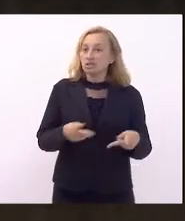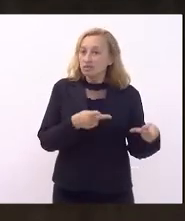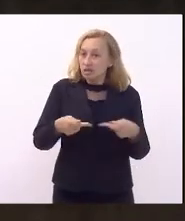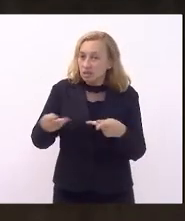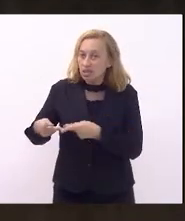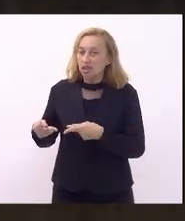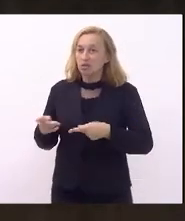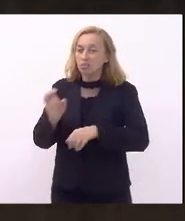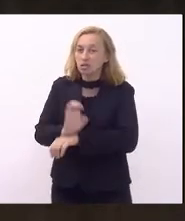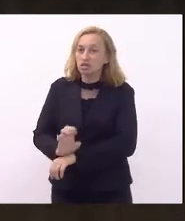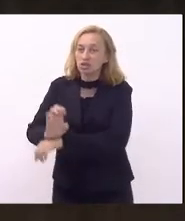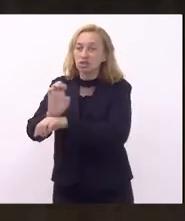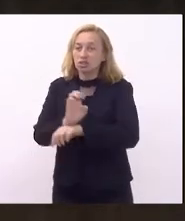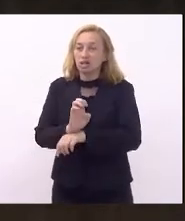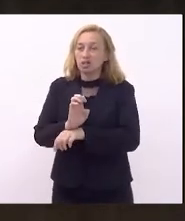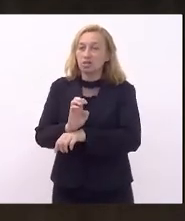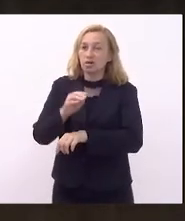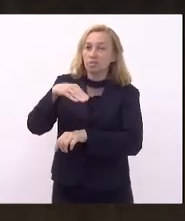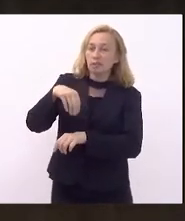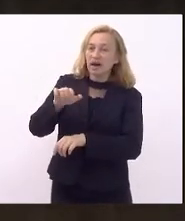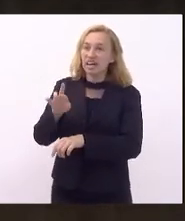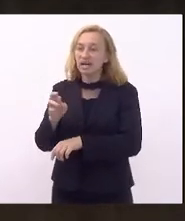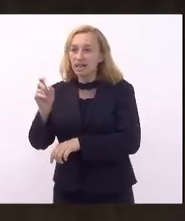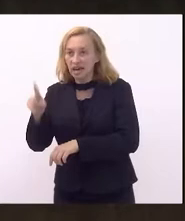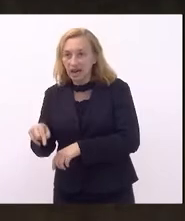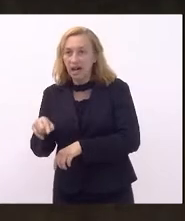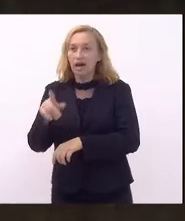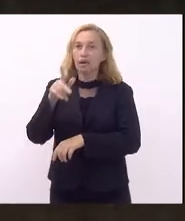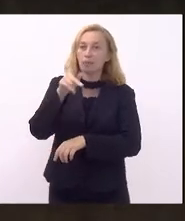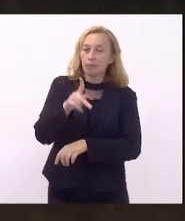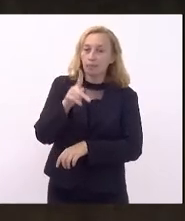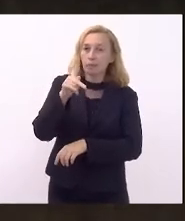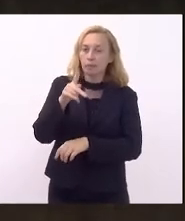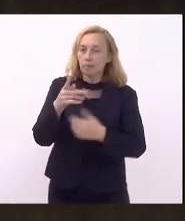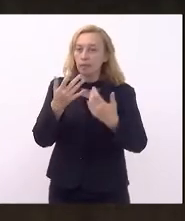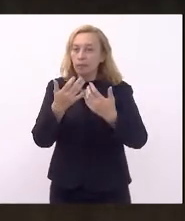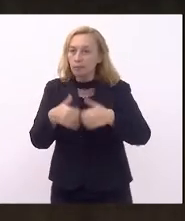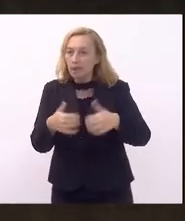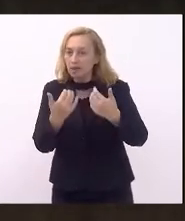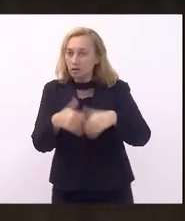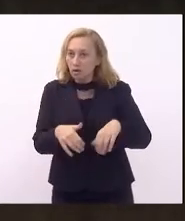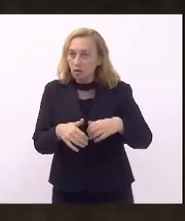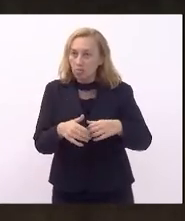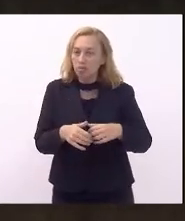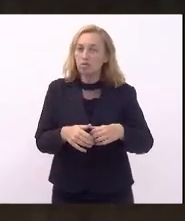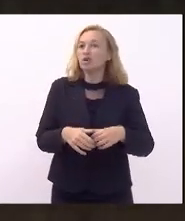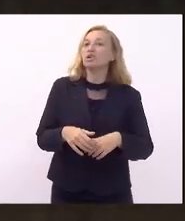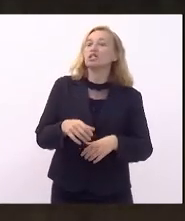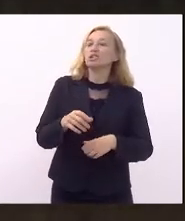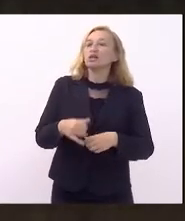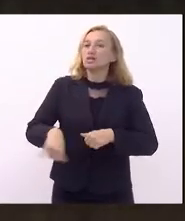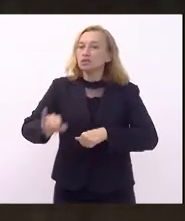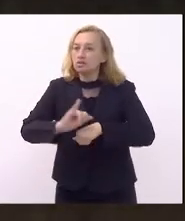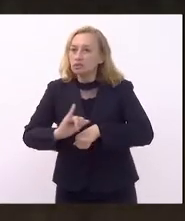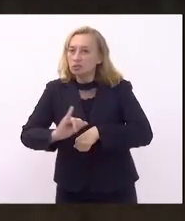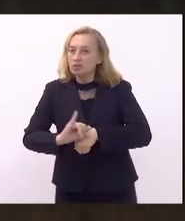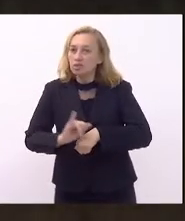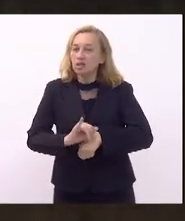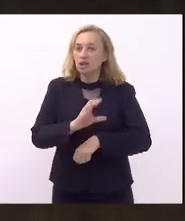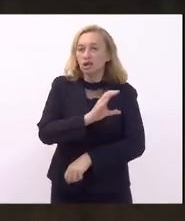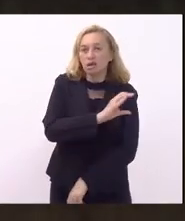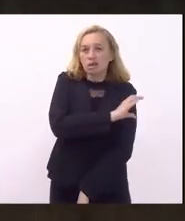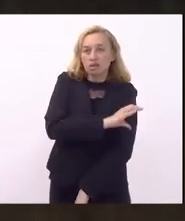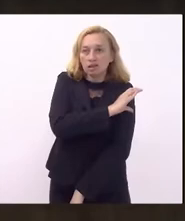Maricá, Petrópolis, Nova Friburgo, Volta Redonda, Vassouras, Campos,